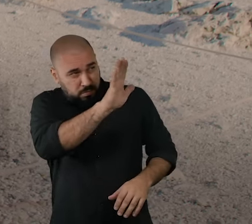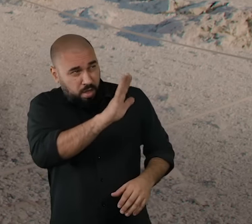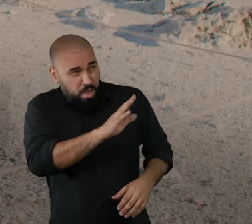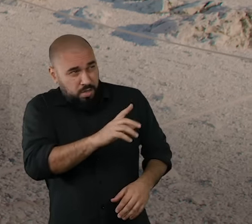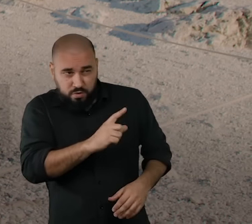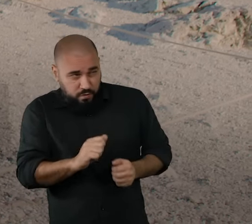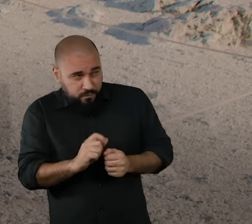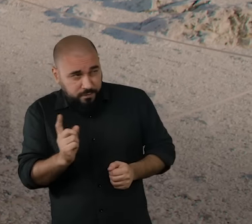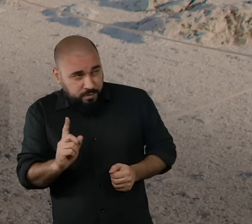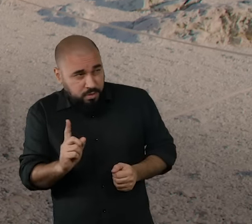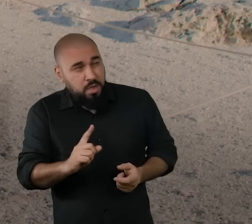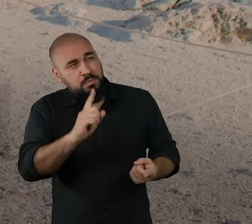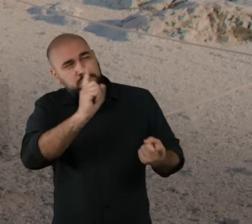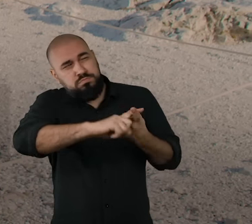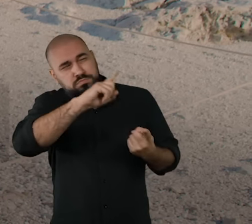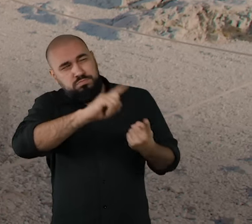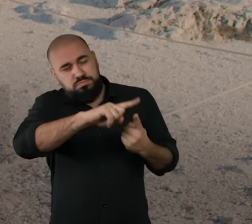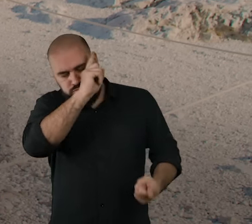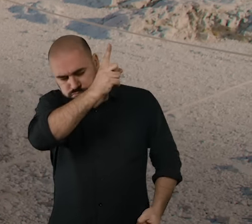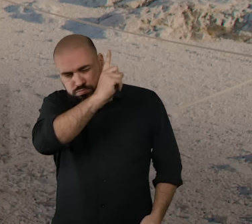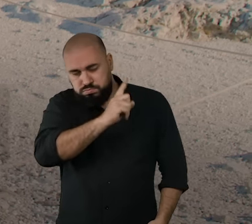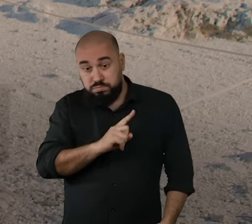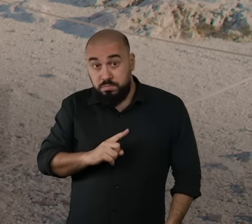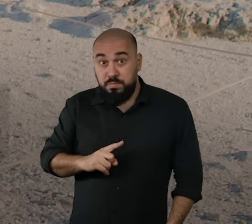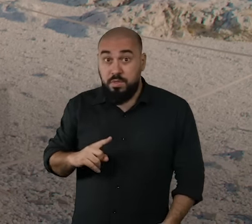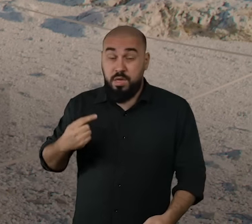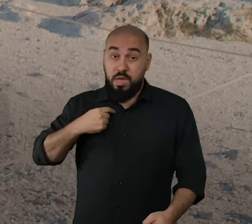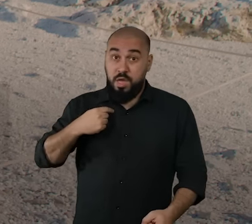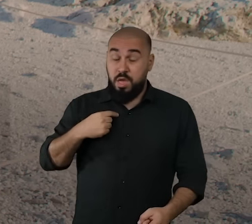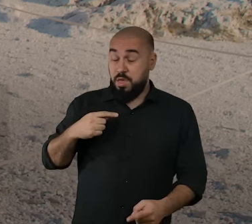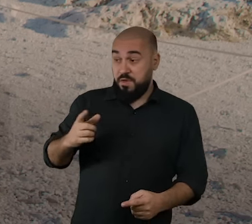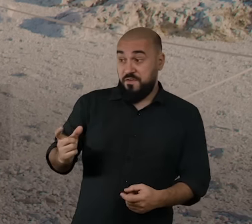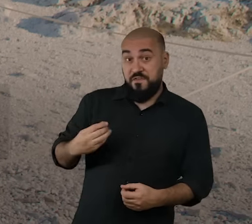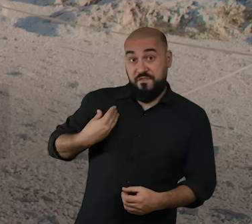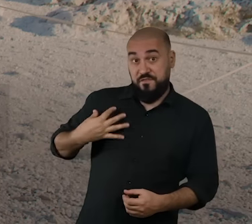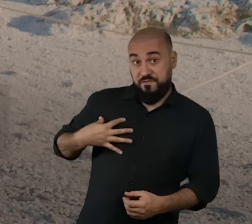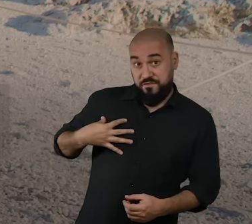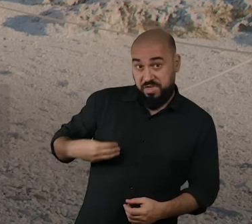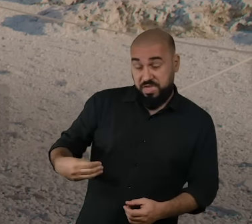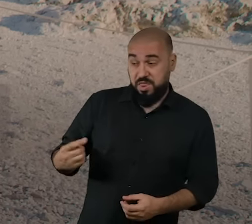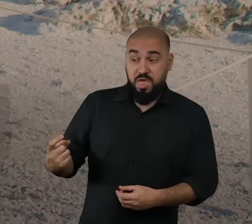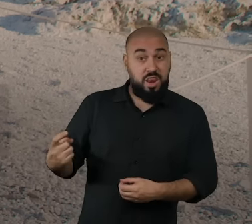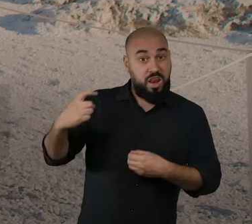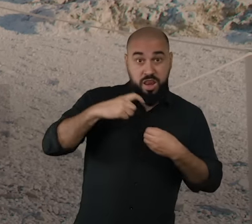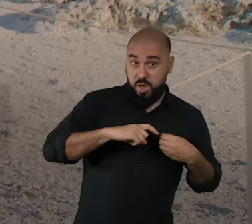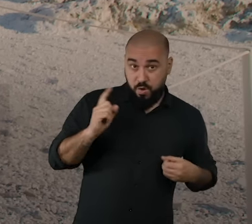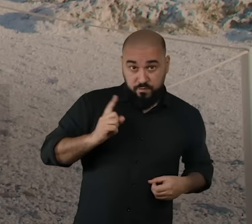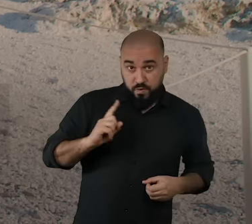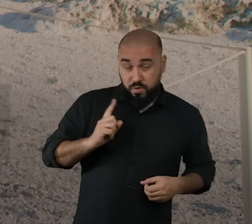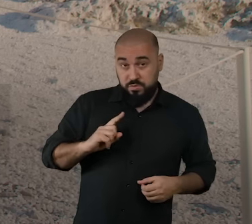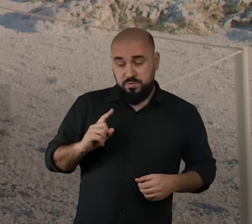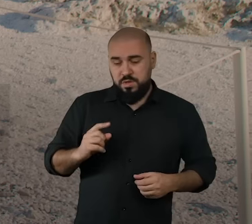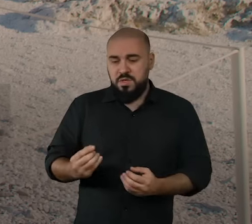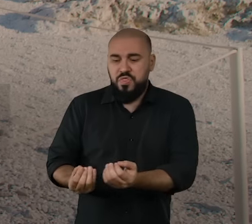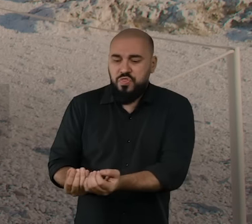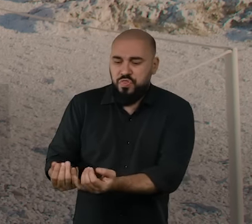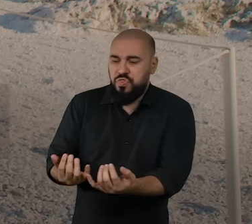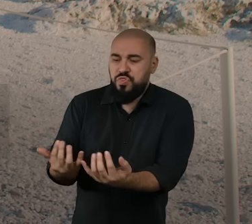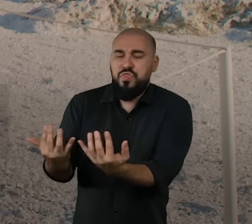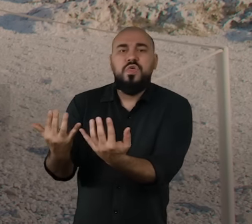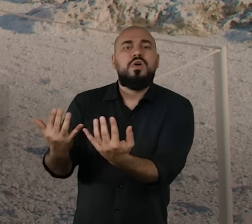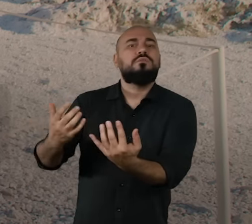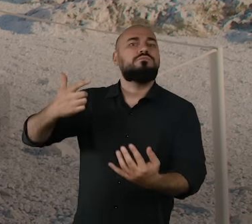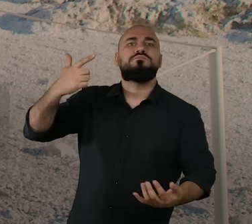Sendo ela a deusa da agricultura, determinou que enquanto a sua filha não regressasse para o Monte Olimpo, nenhum grão,